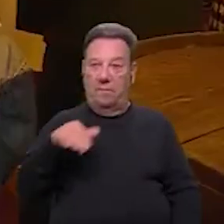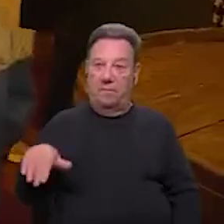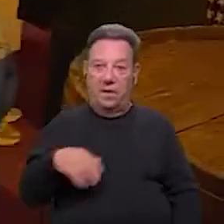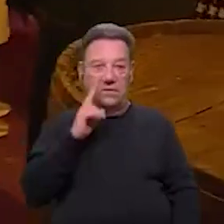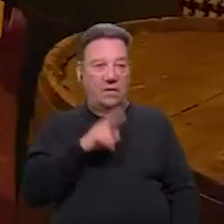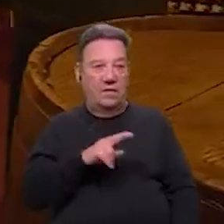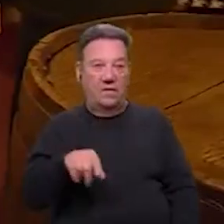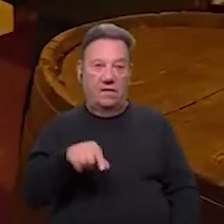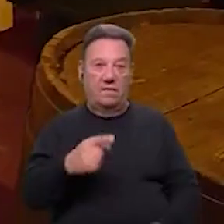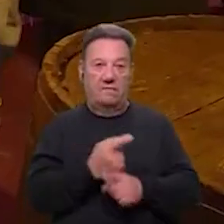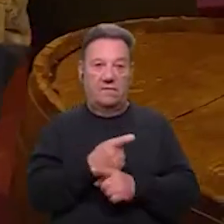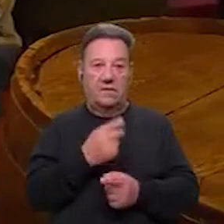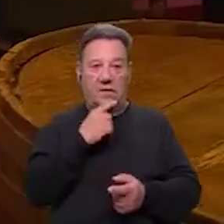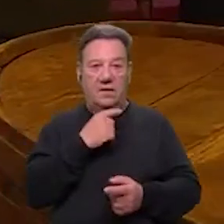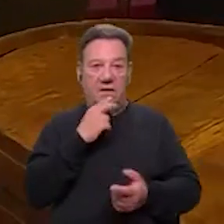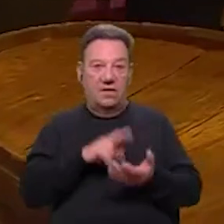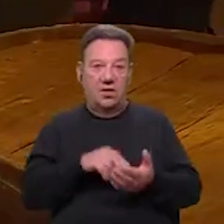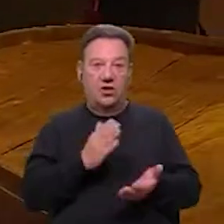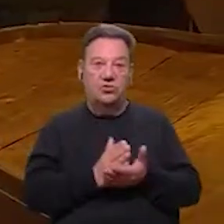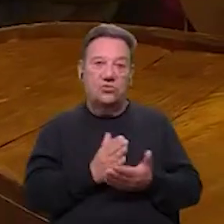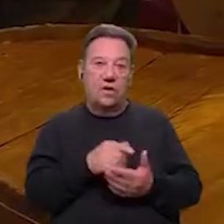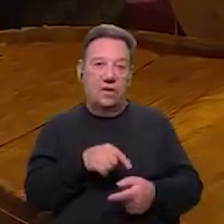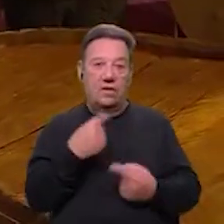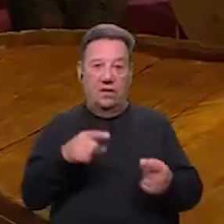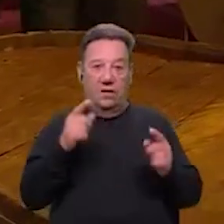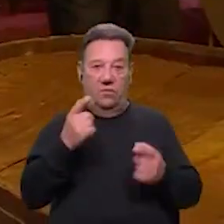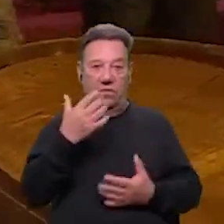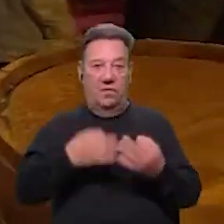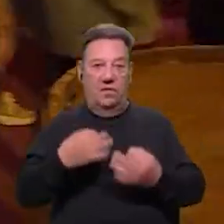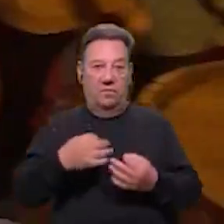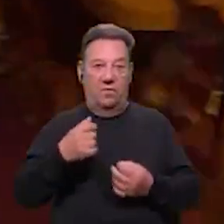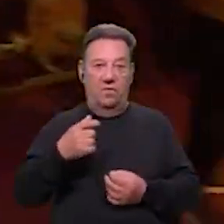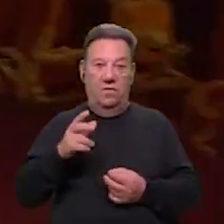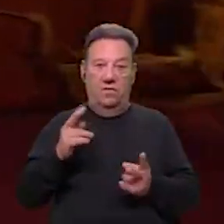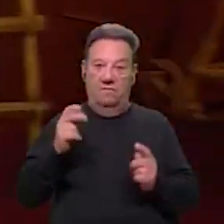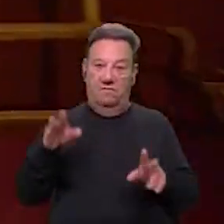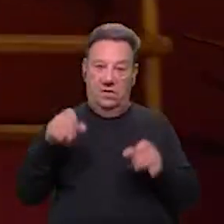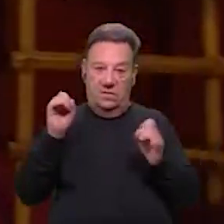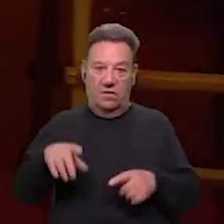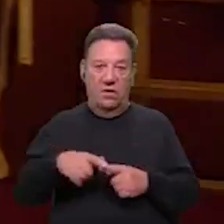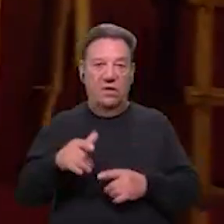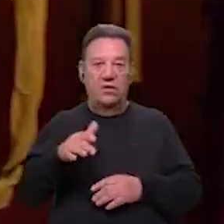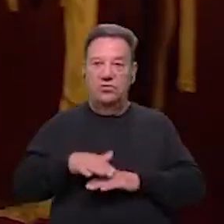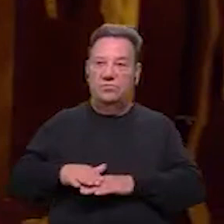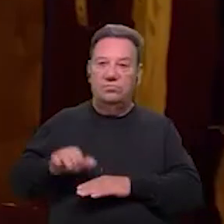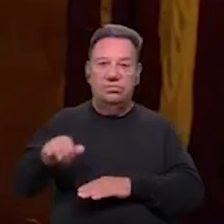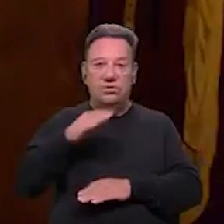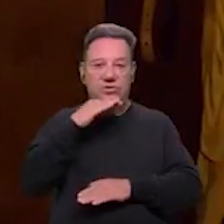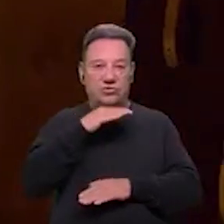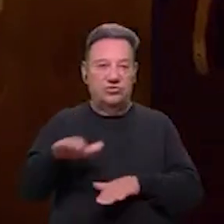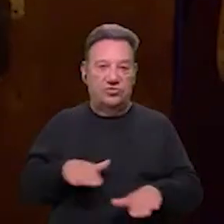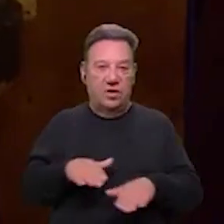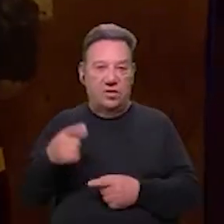conhecendo estas várias realidades desta escola, que tem também um tribunal de feiticeiros, tem uma pista de gelo, tem várias atividades